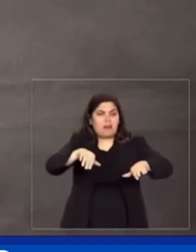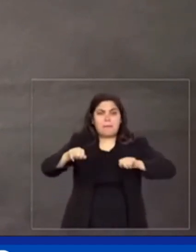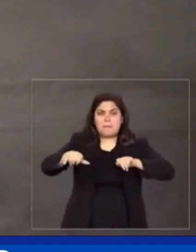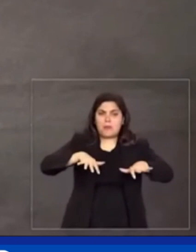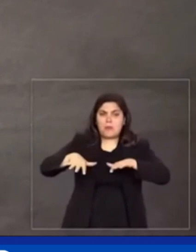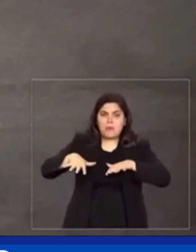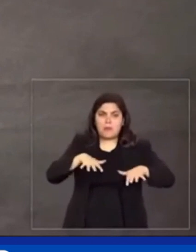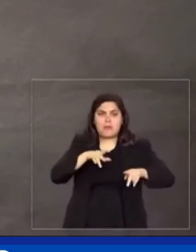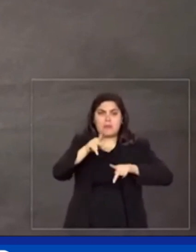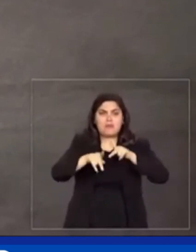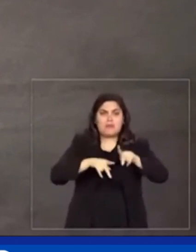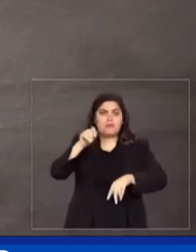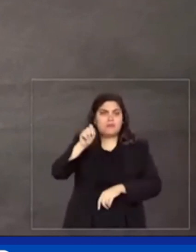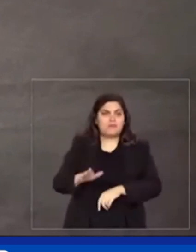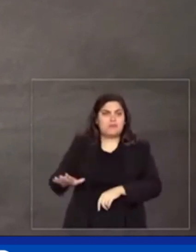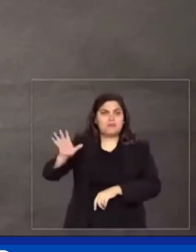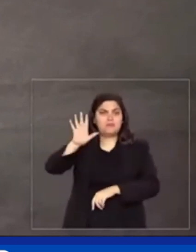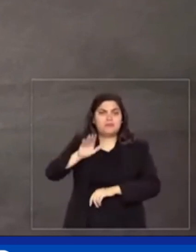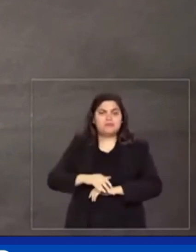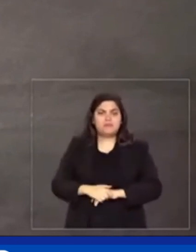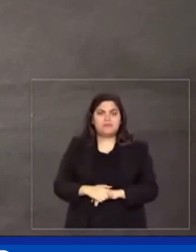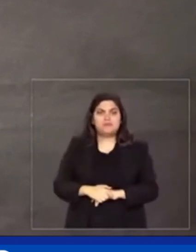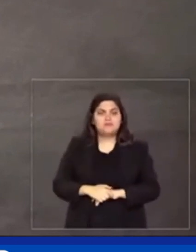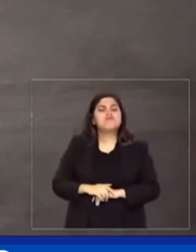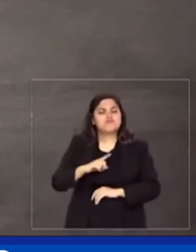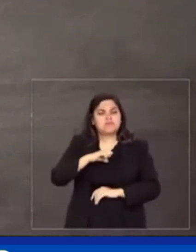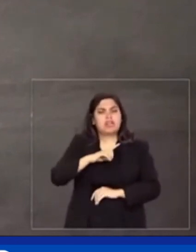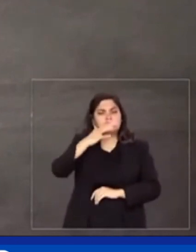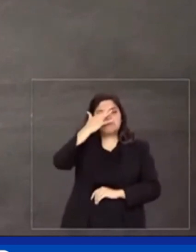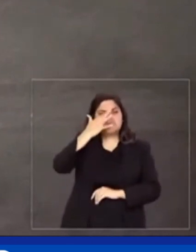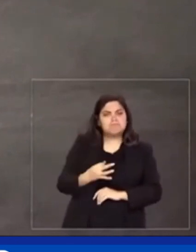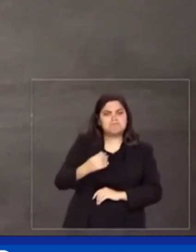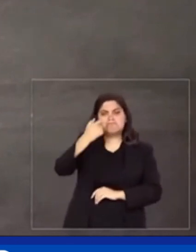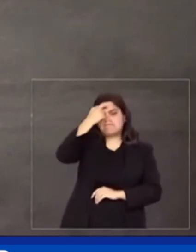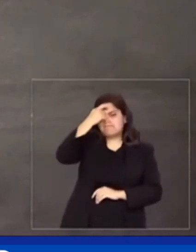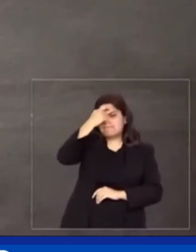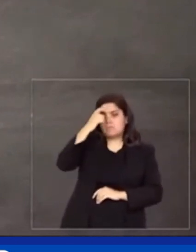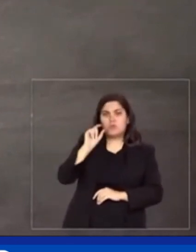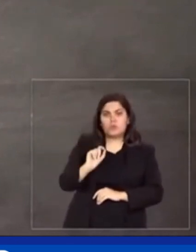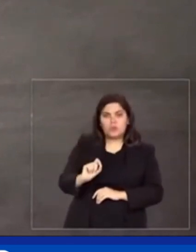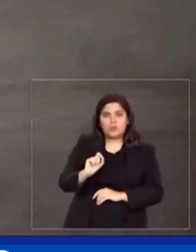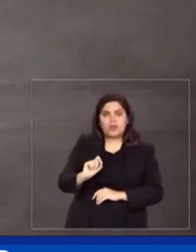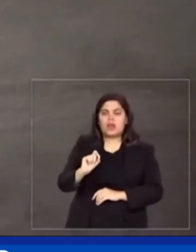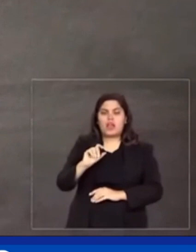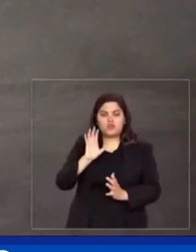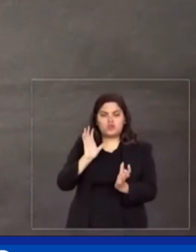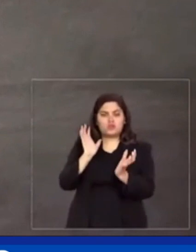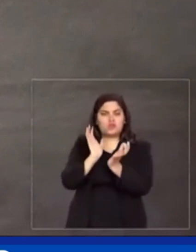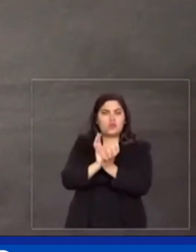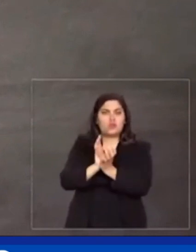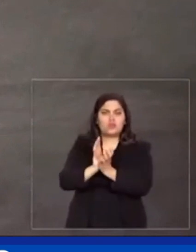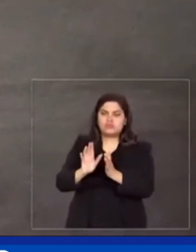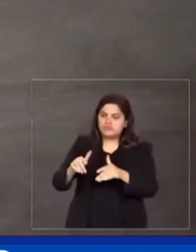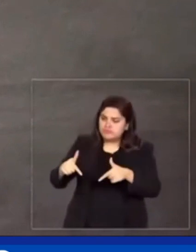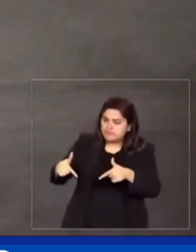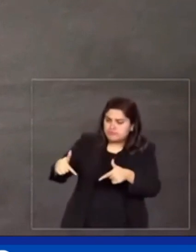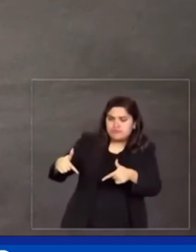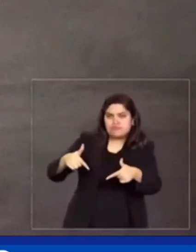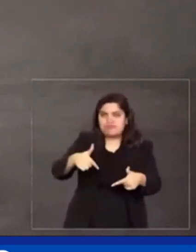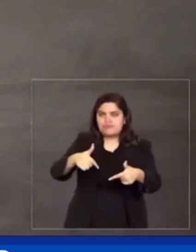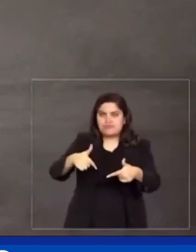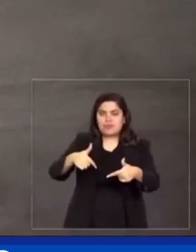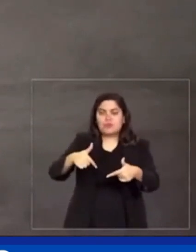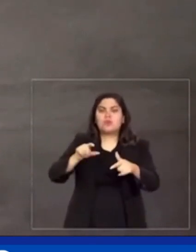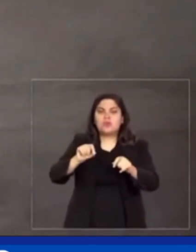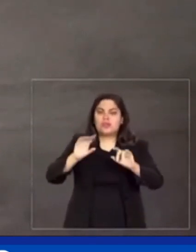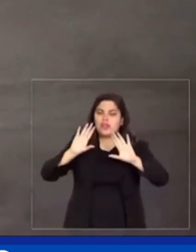movimentos populares desse país. Tenho consciência de que essa frente se formou em torno de